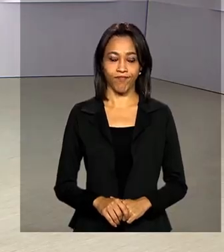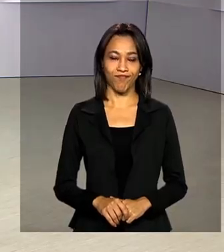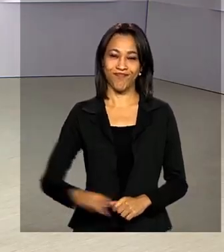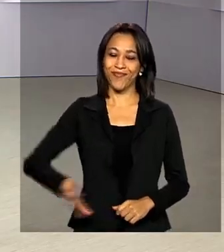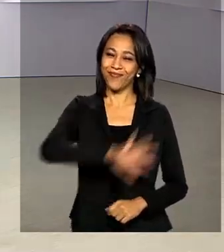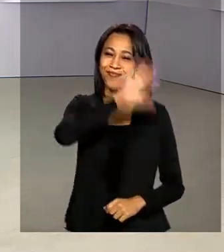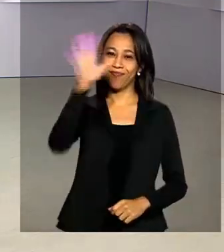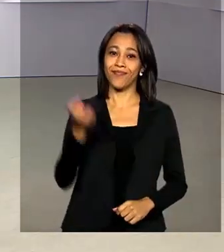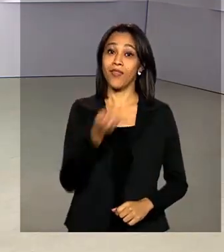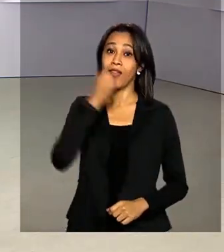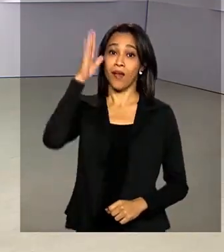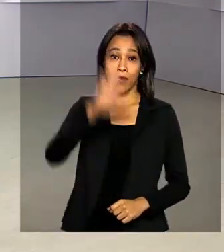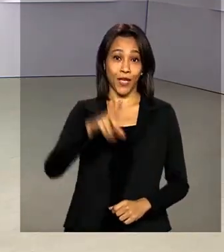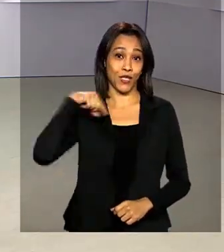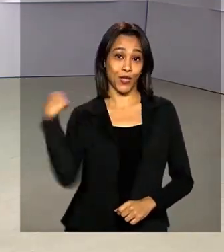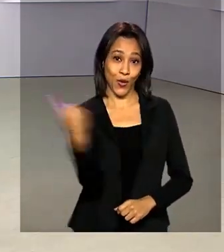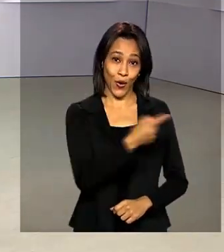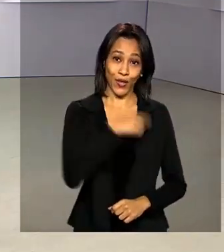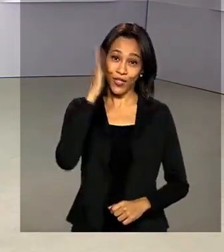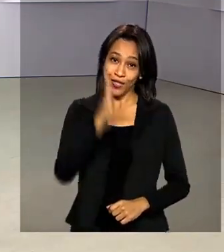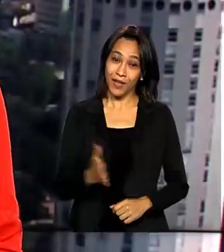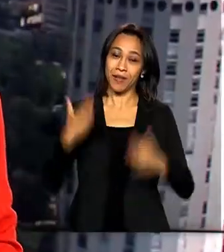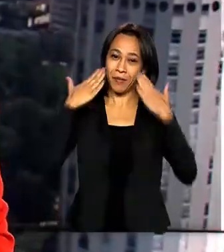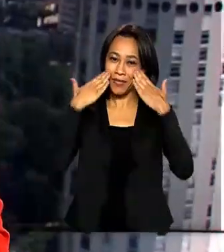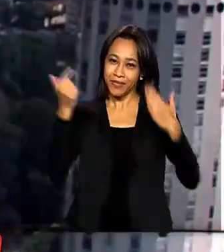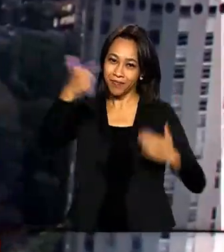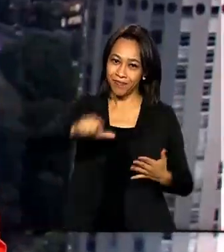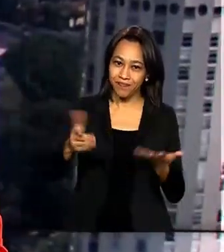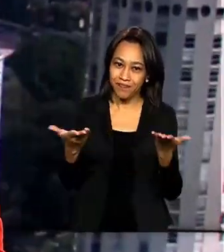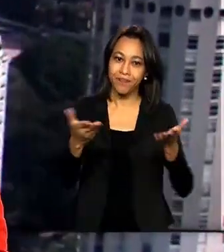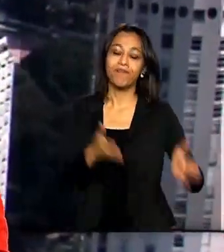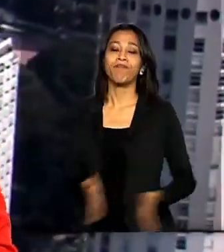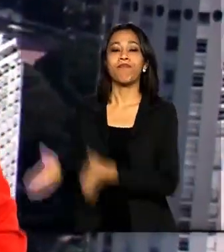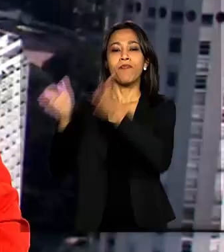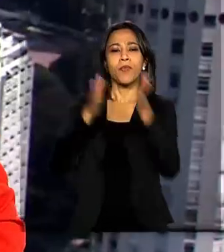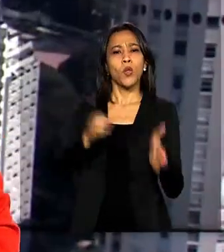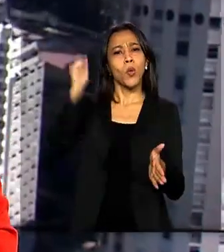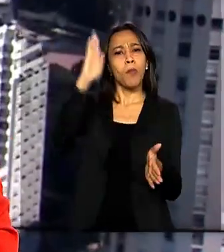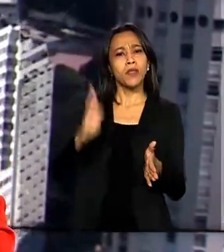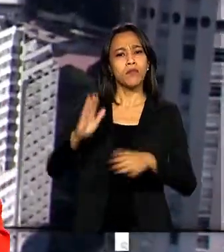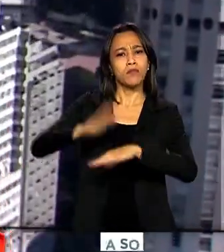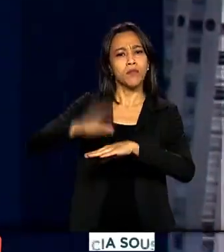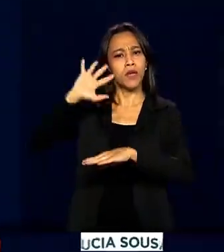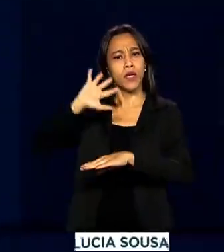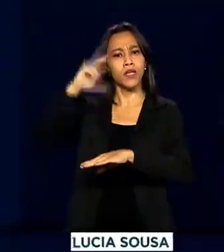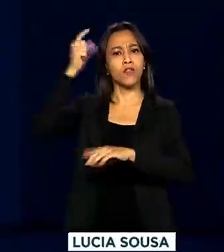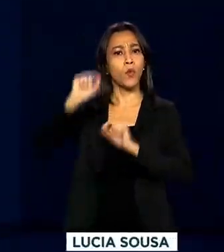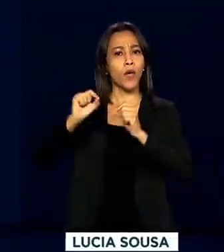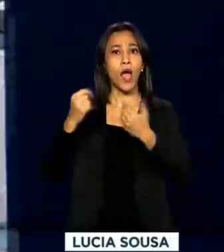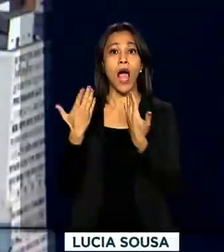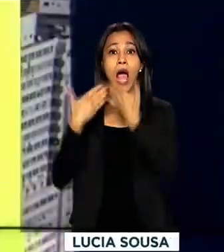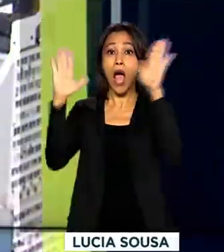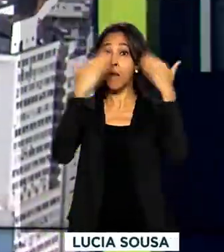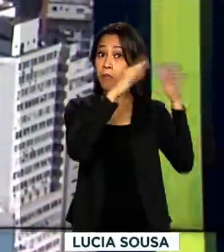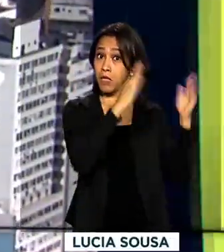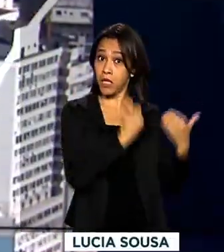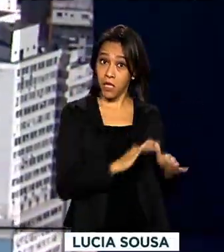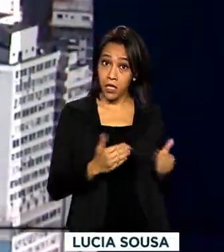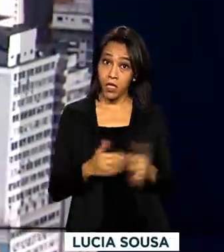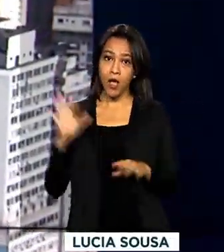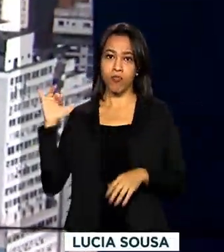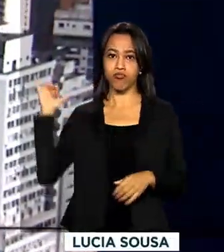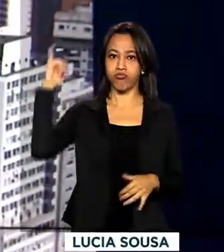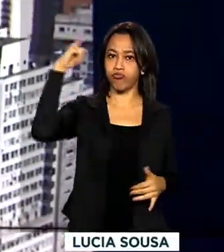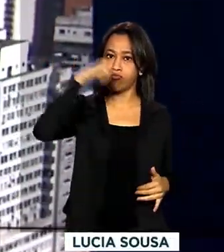Olá, boa tarde. O governo agora já está de volta. O Brasil decidiu reabrir as fronteiras aéreas para a entrada de